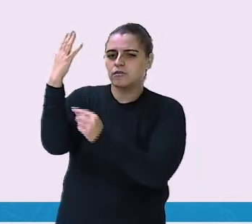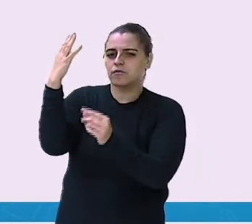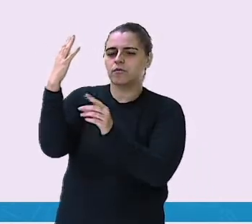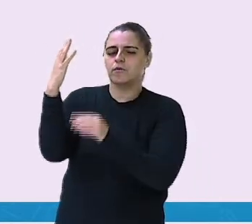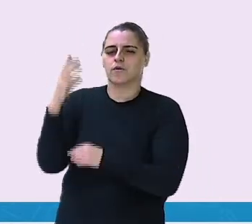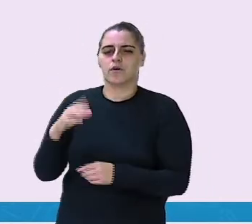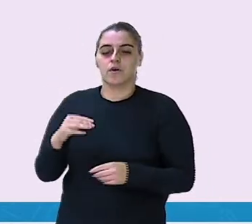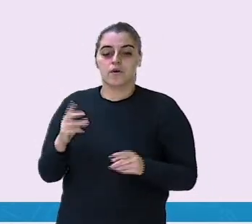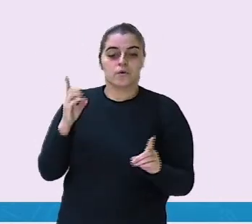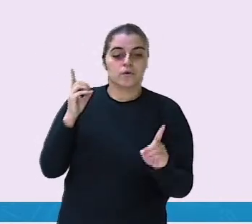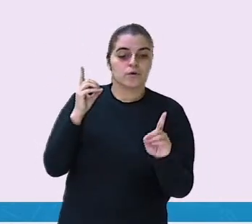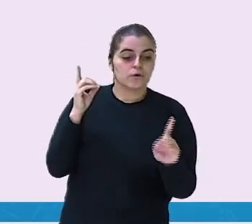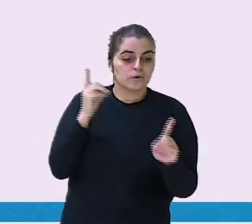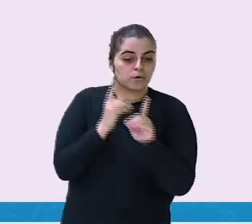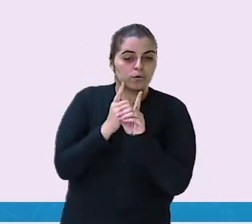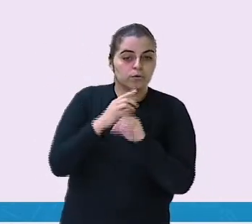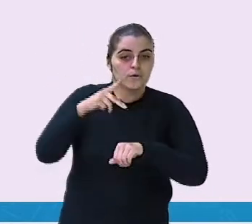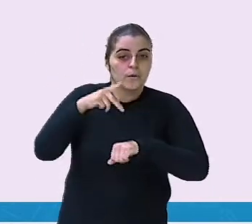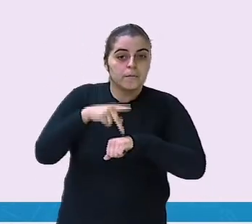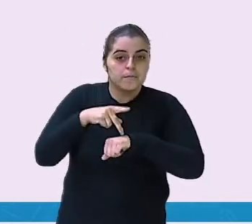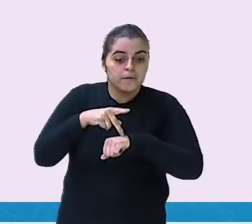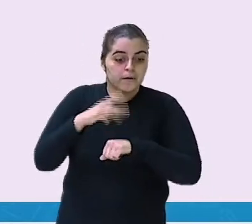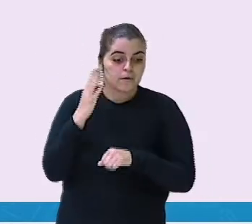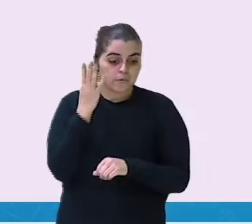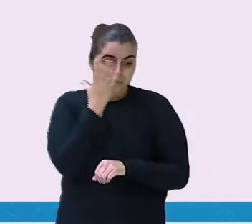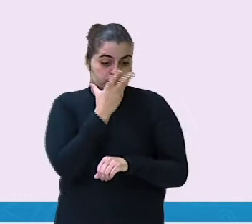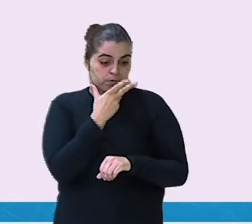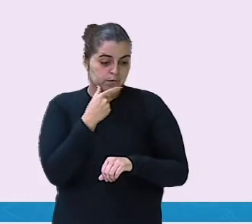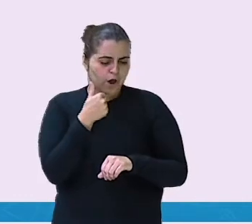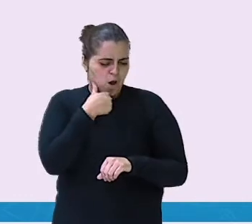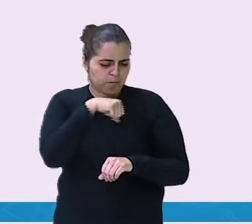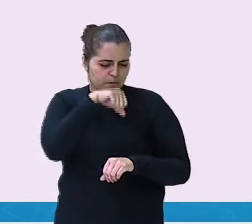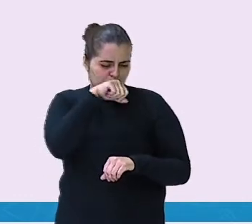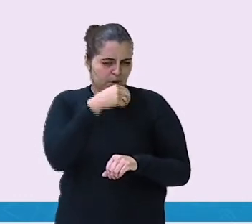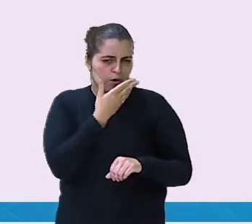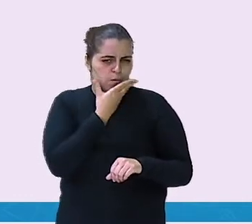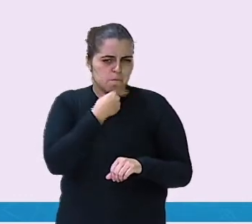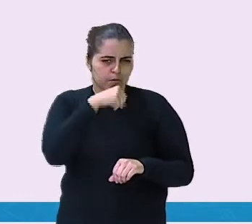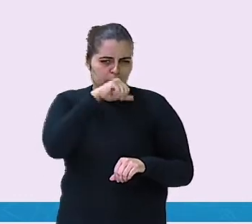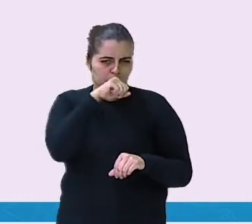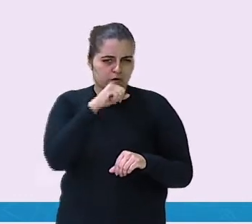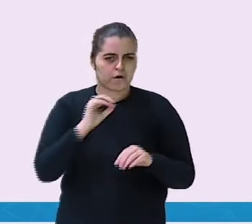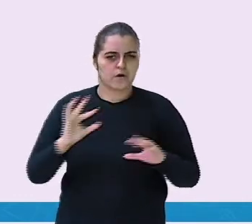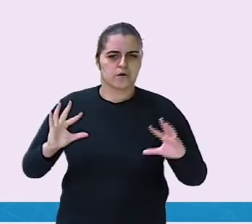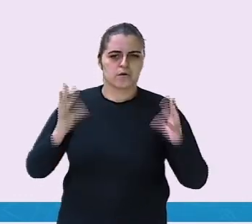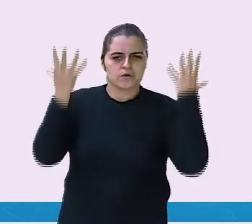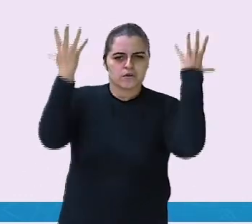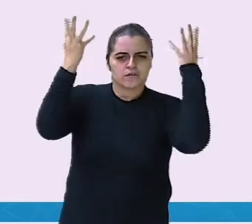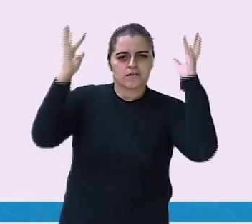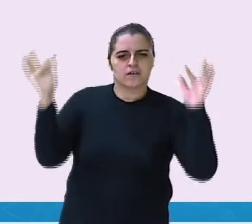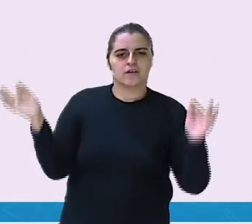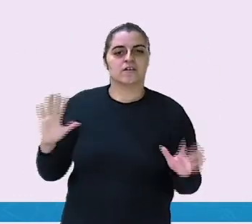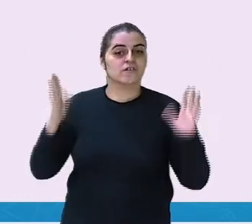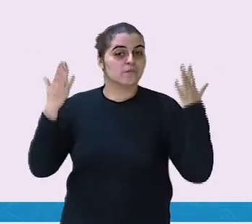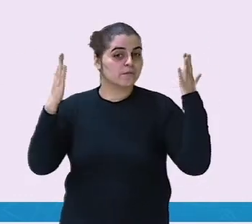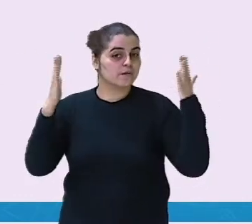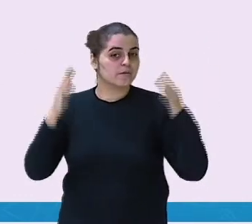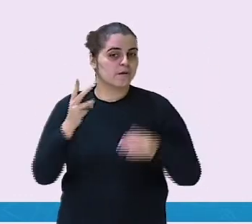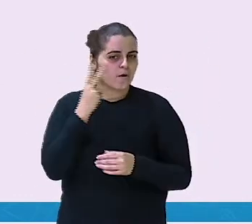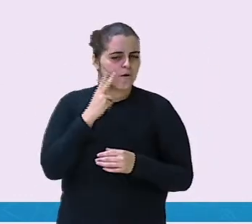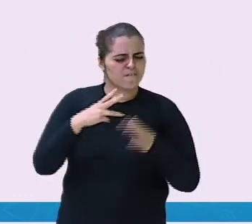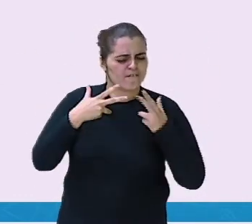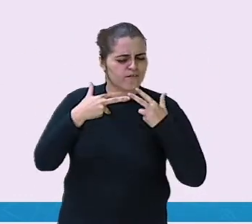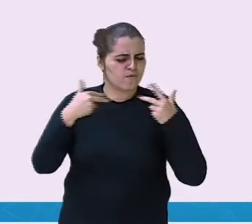Achei essa pedra o máximo. Mamãe e papai no aniversário dele. Tá vendo? Então, foram